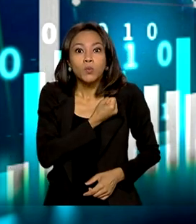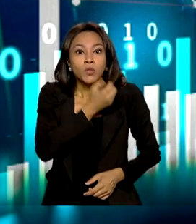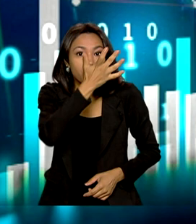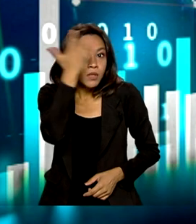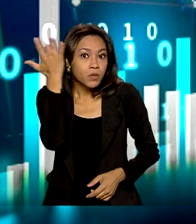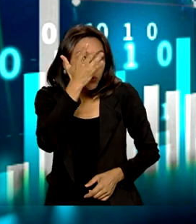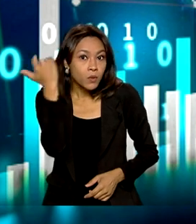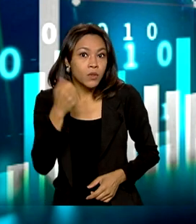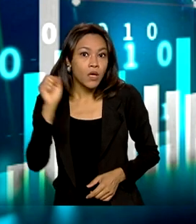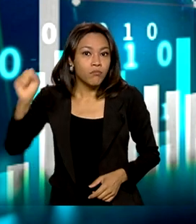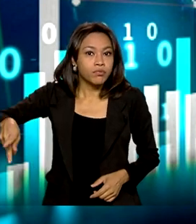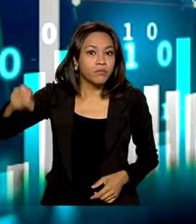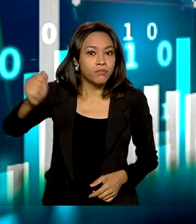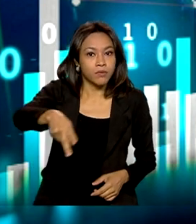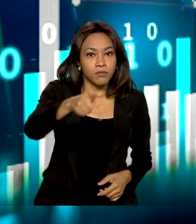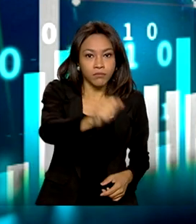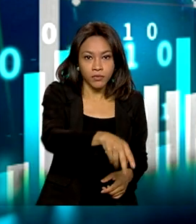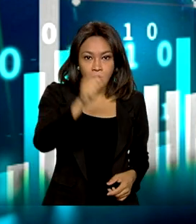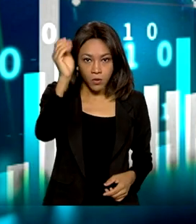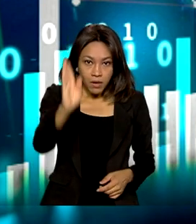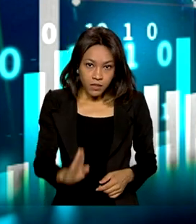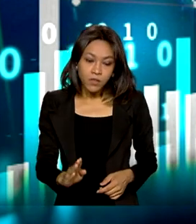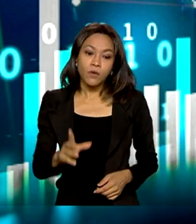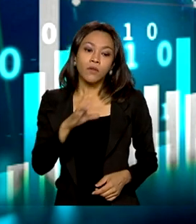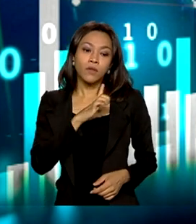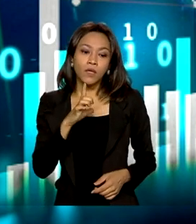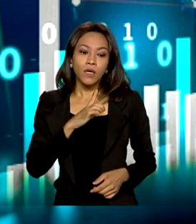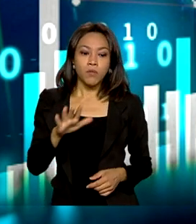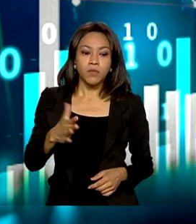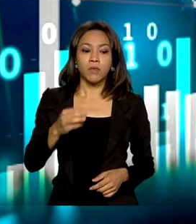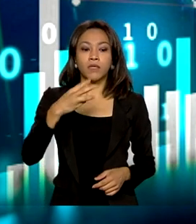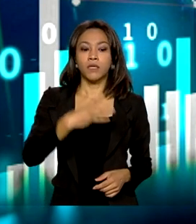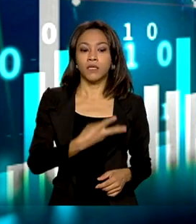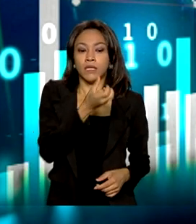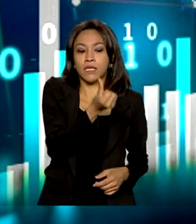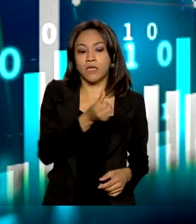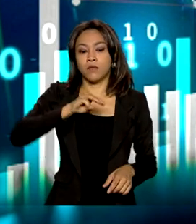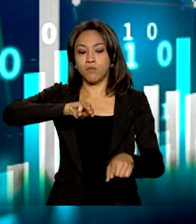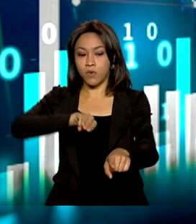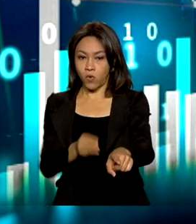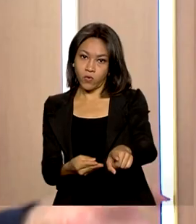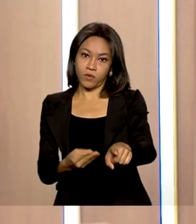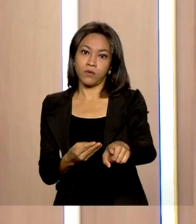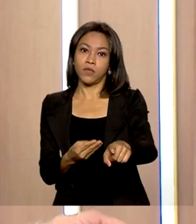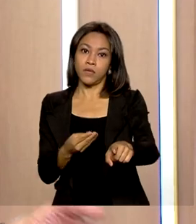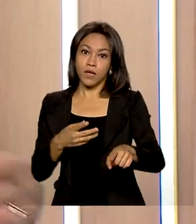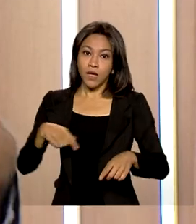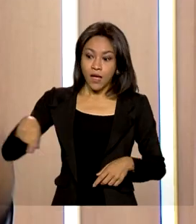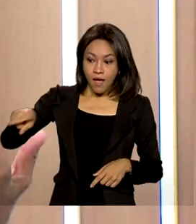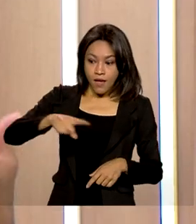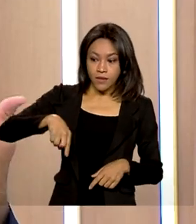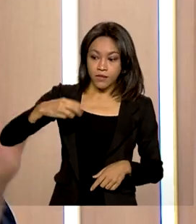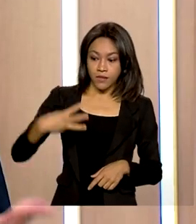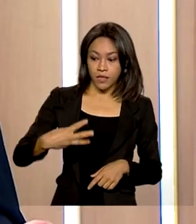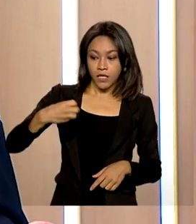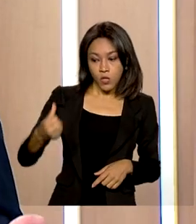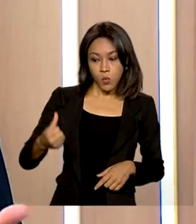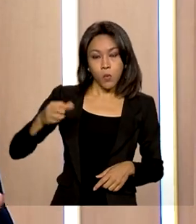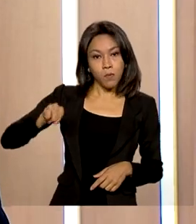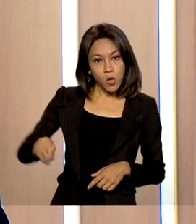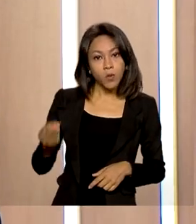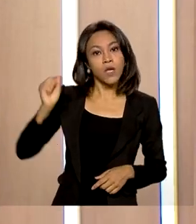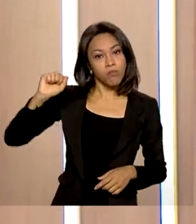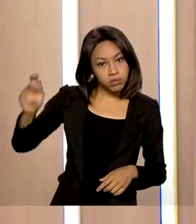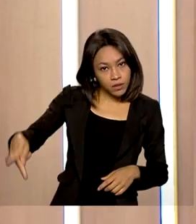são aposentadas ou beneficiárias no Brasil, nós temos em torno de R$ 36 milhões, sendo que dessas, R$ 31 milhões são realmente